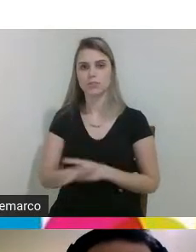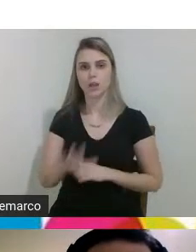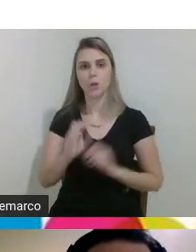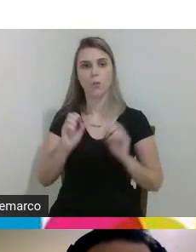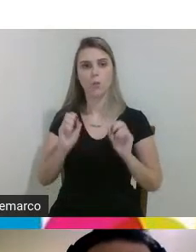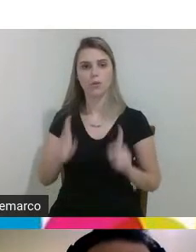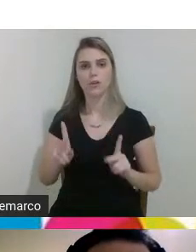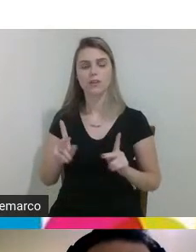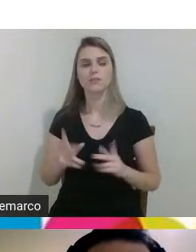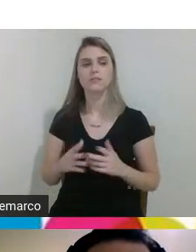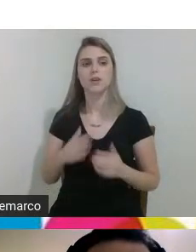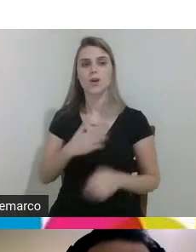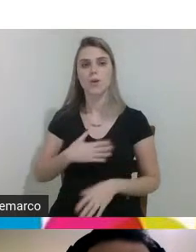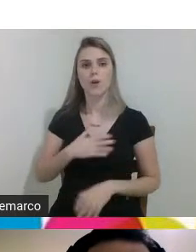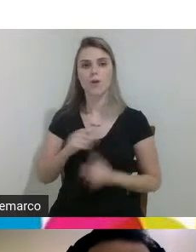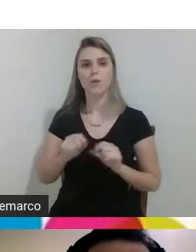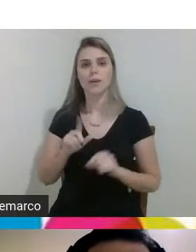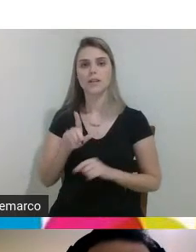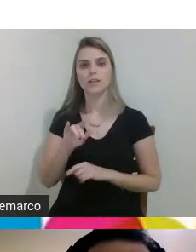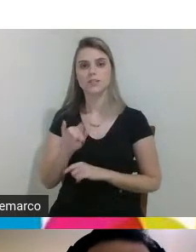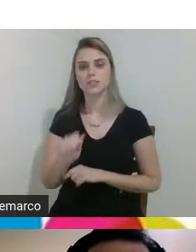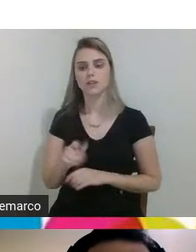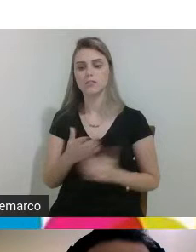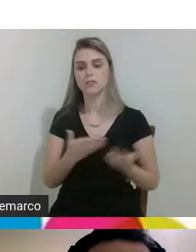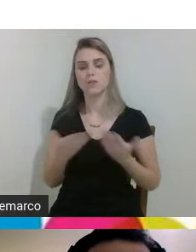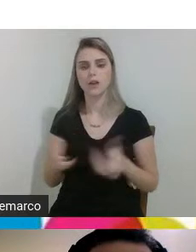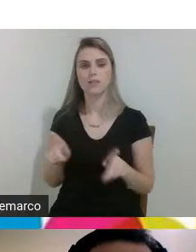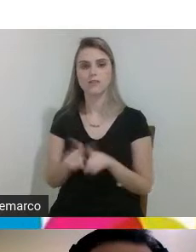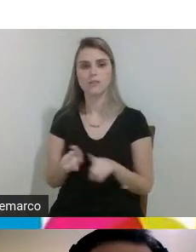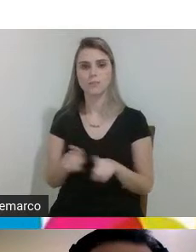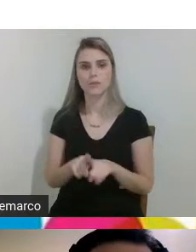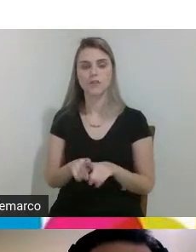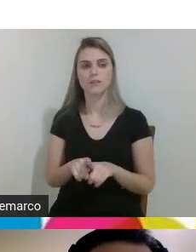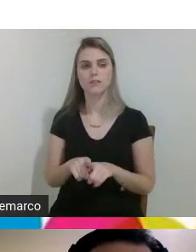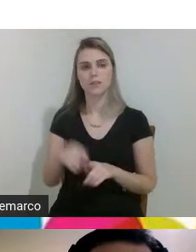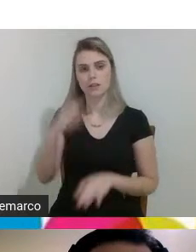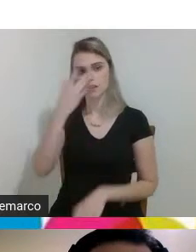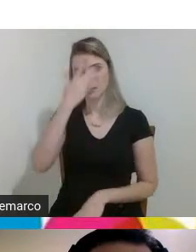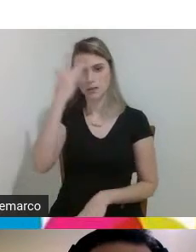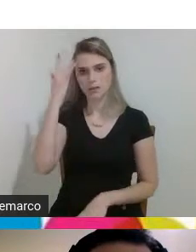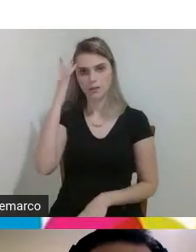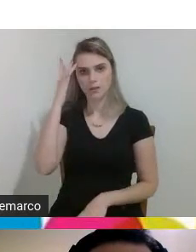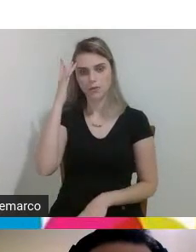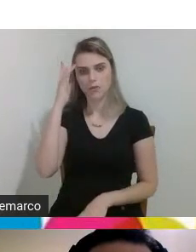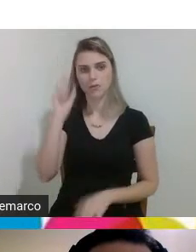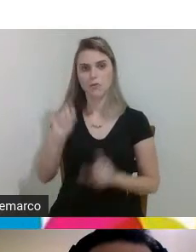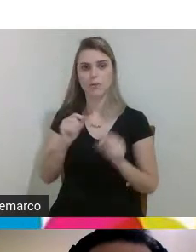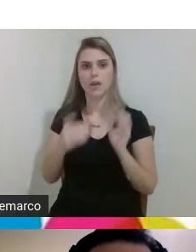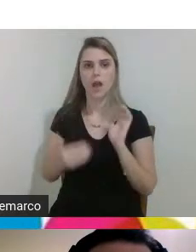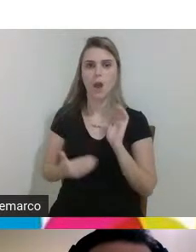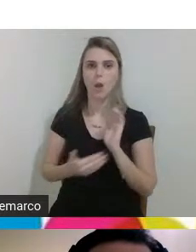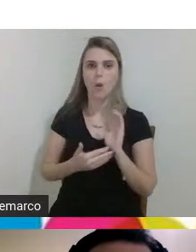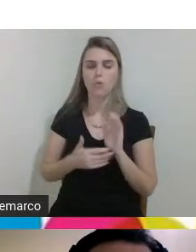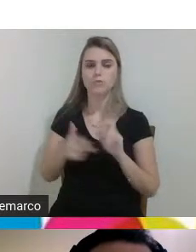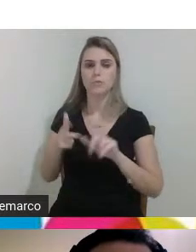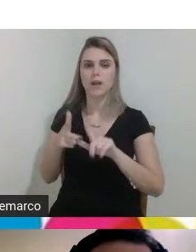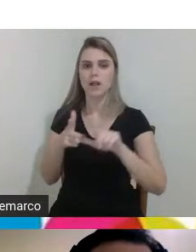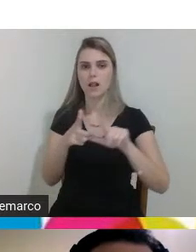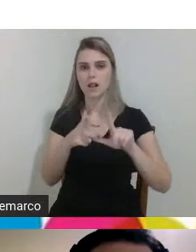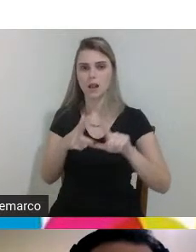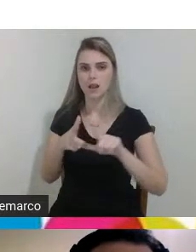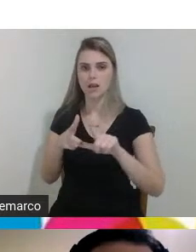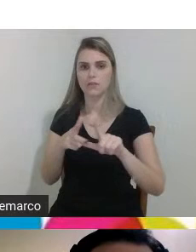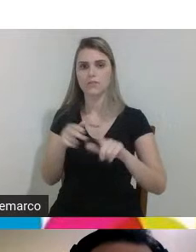gostaria Lígia de convidar também o pessoal para a última live desse